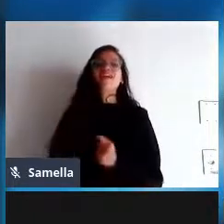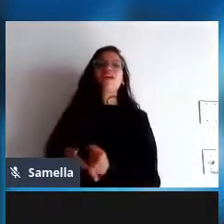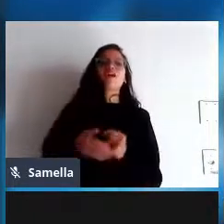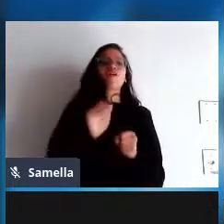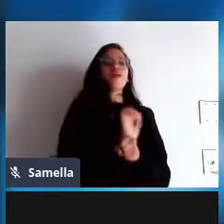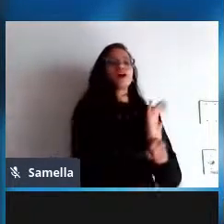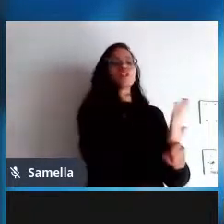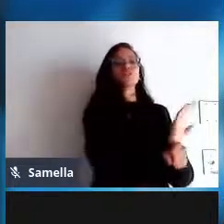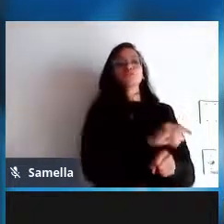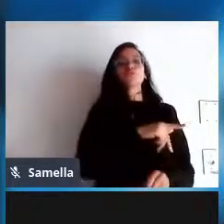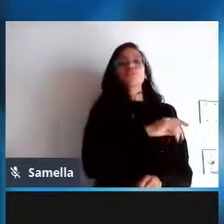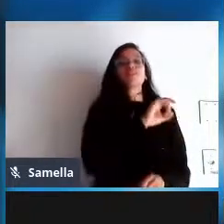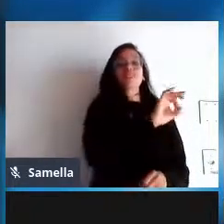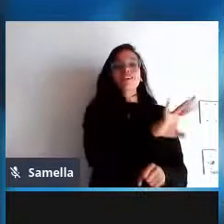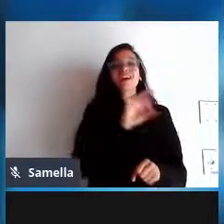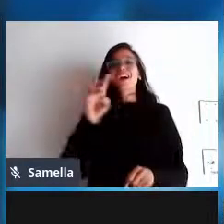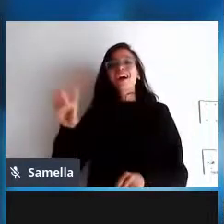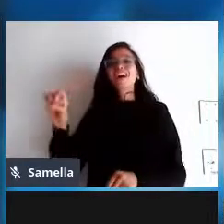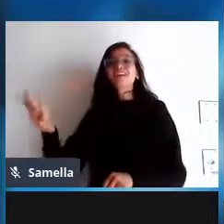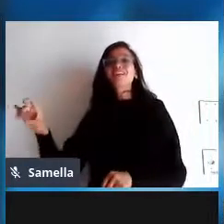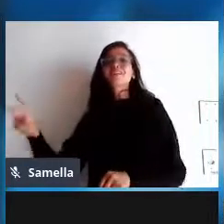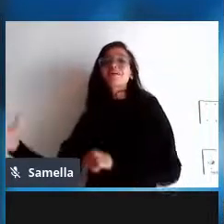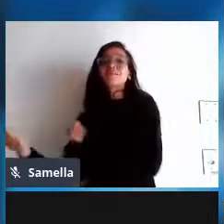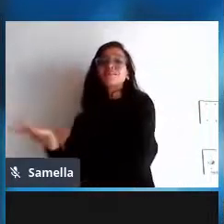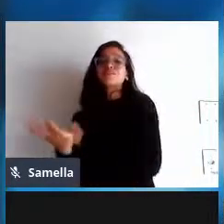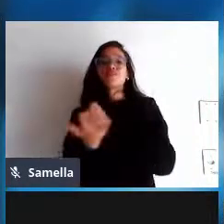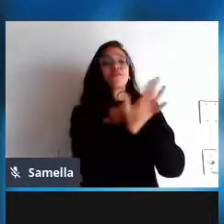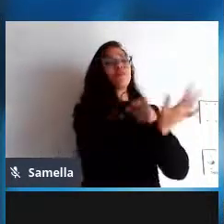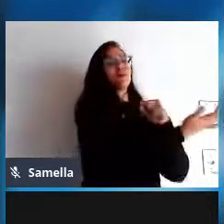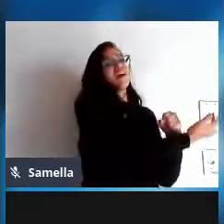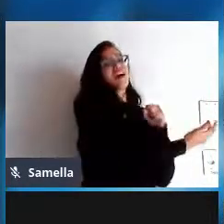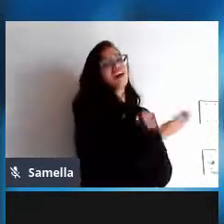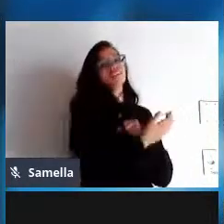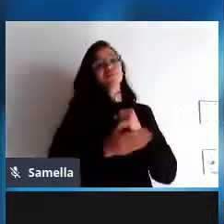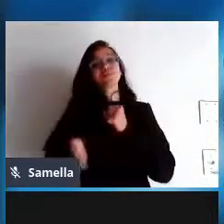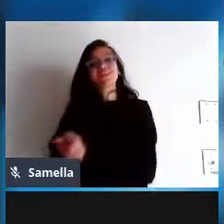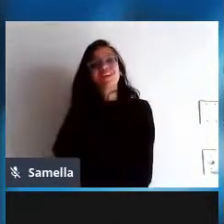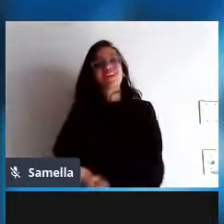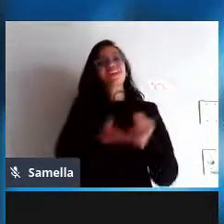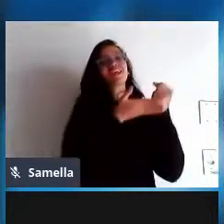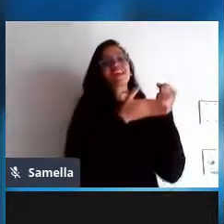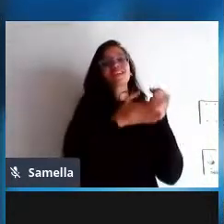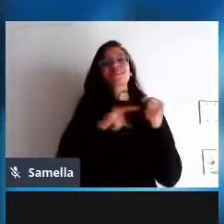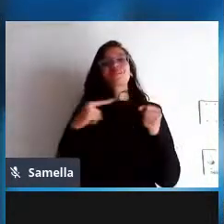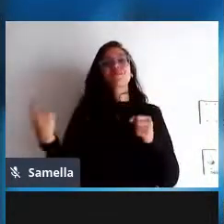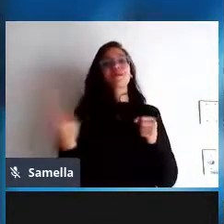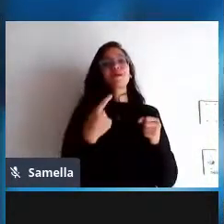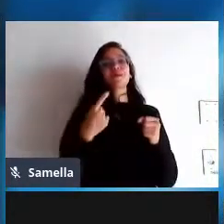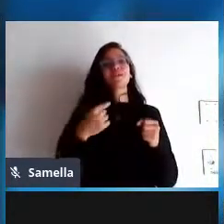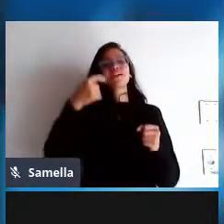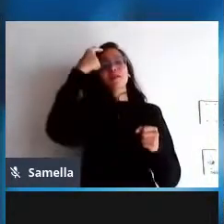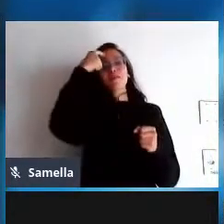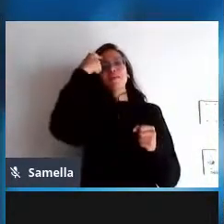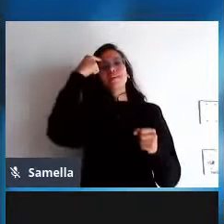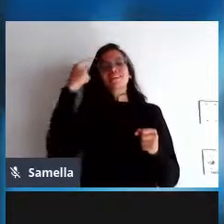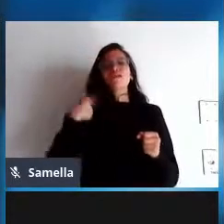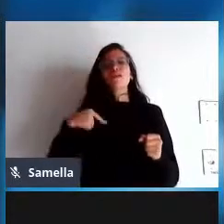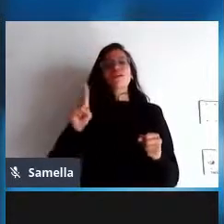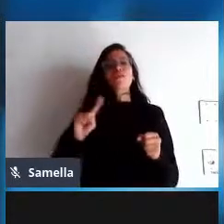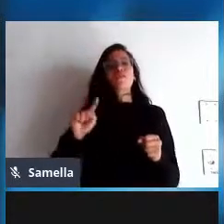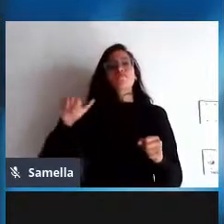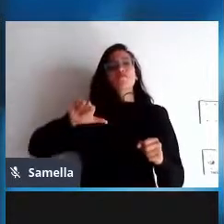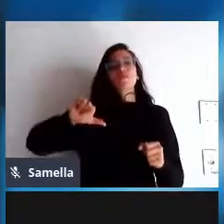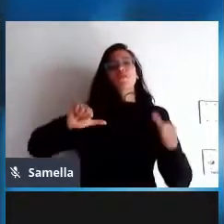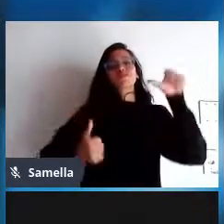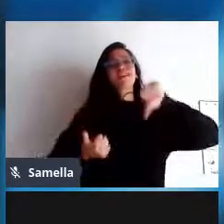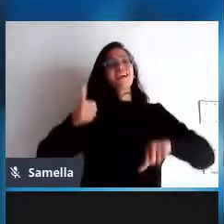lá também ver o que você pode contribuir de alguma forma dar o seu retorno tá e isso vem da gente